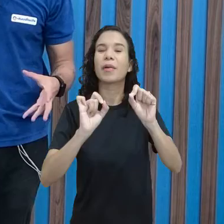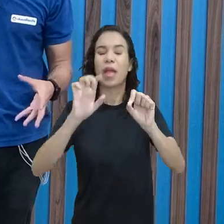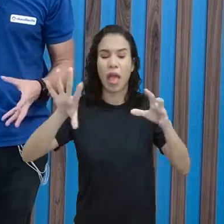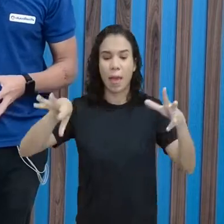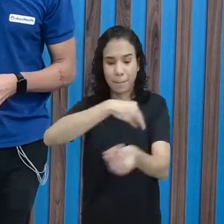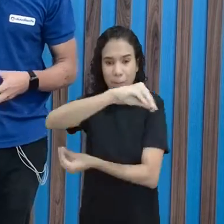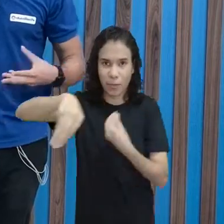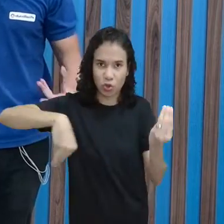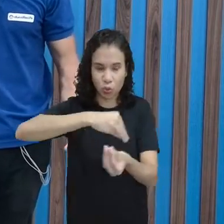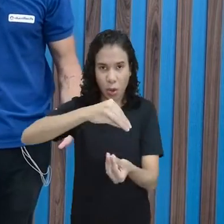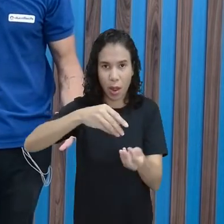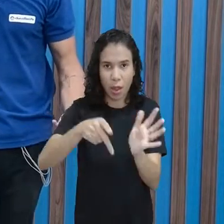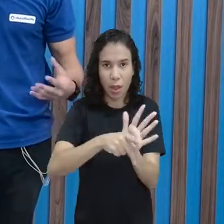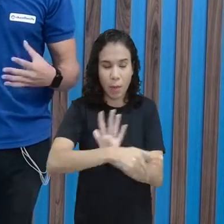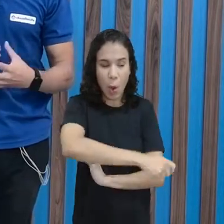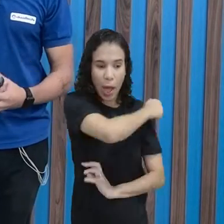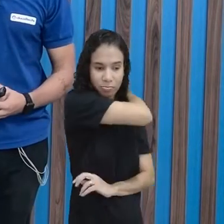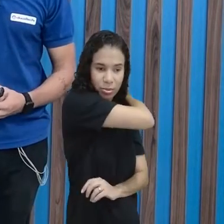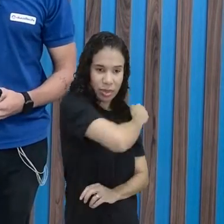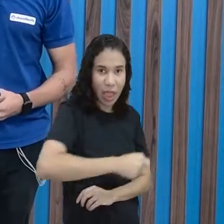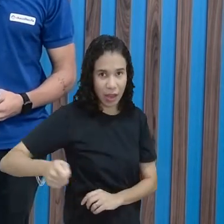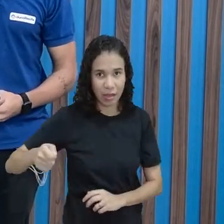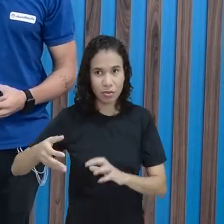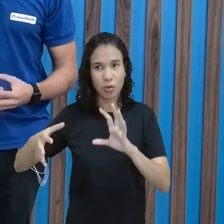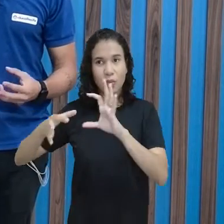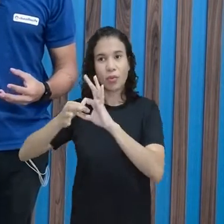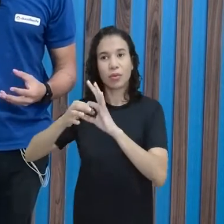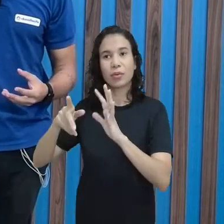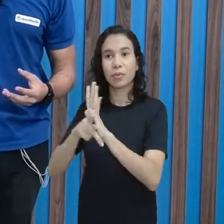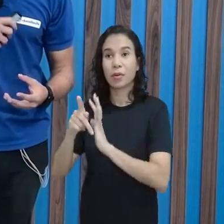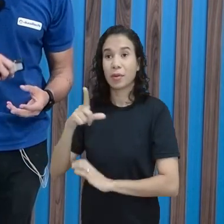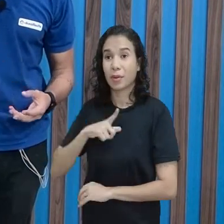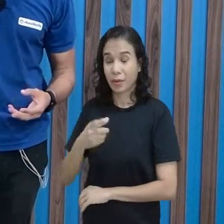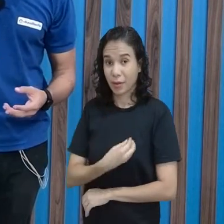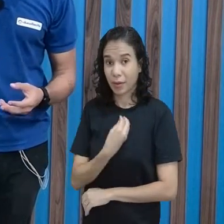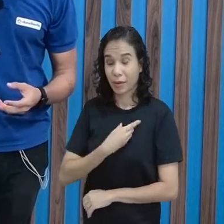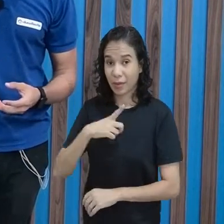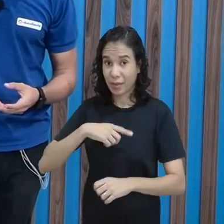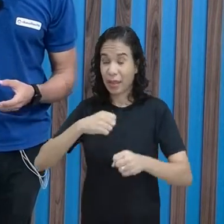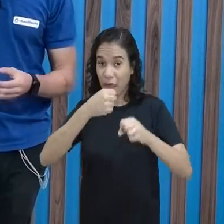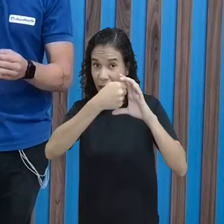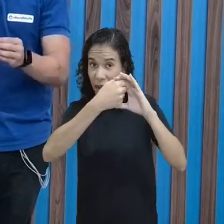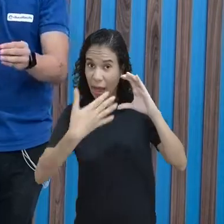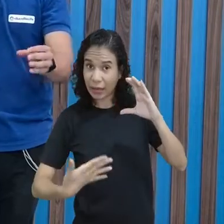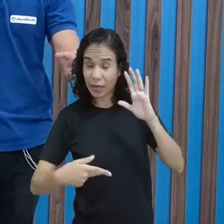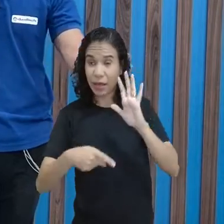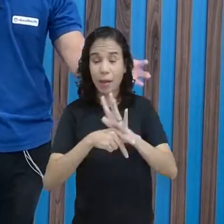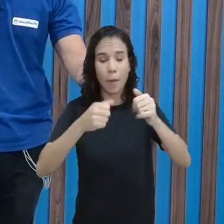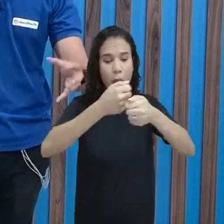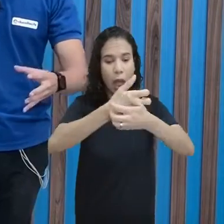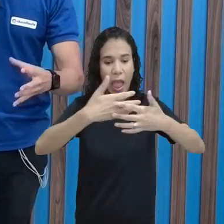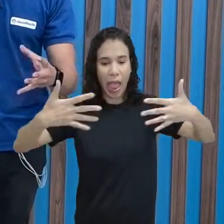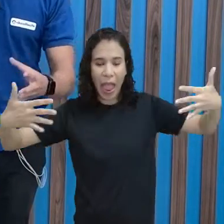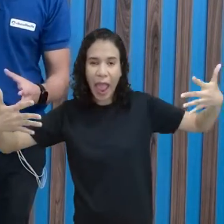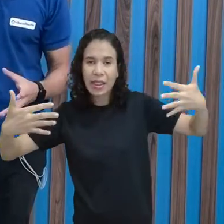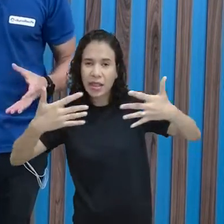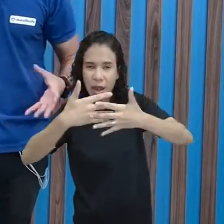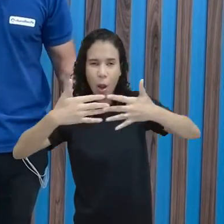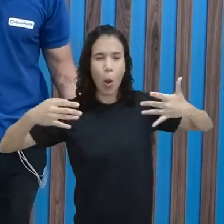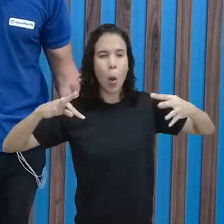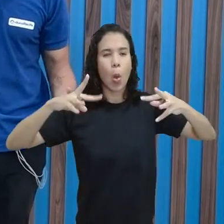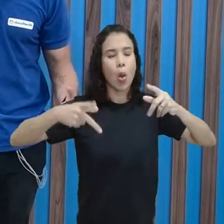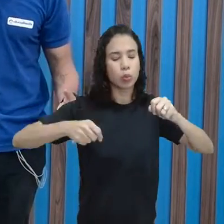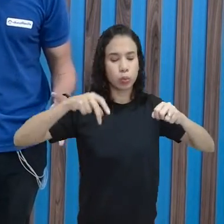mistura de tênis com squash, né? Eles têm ali a característica do tênis, a rede, né? Tudinho.